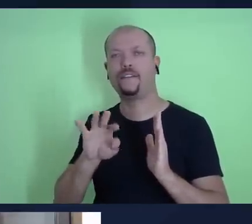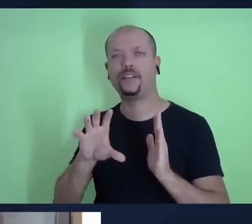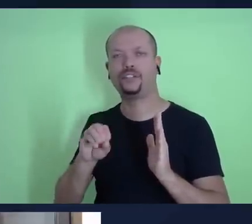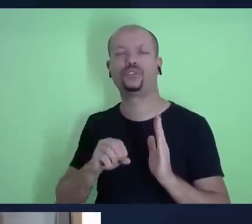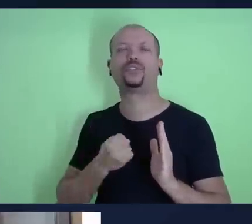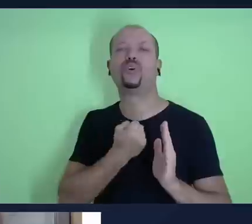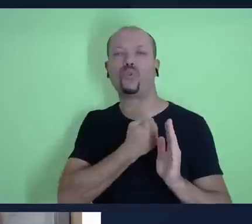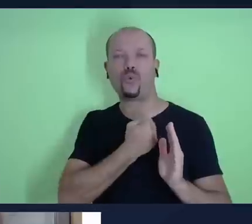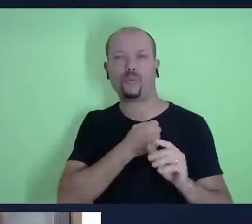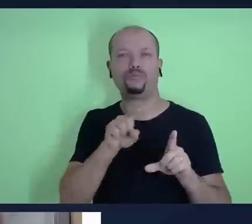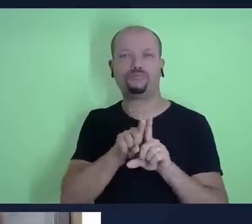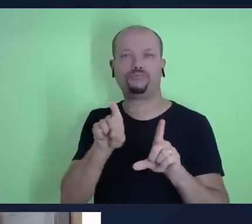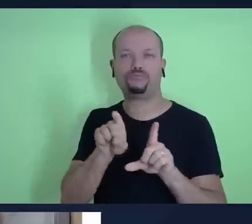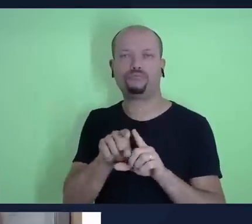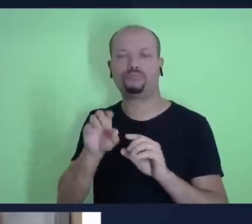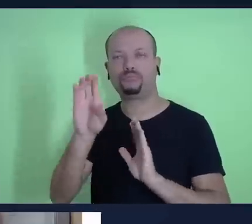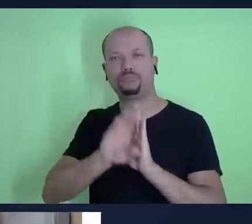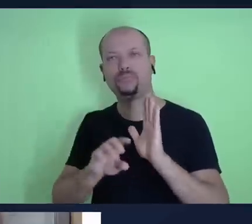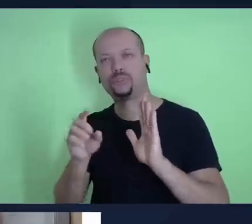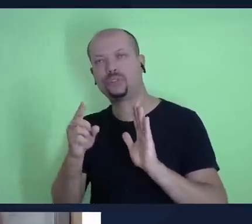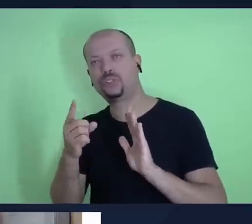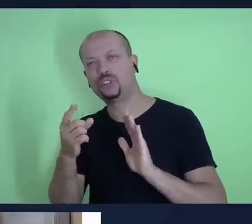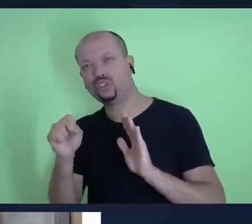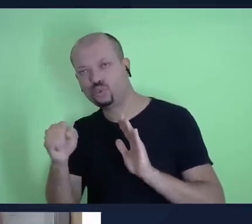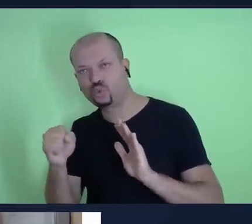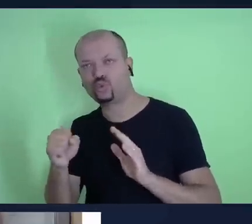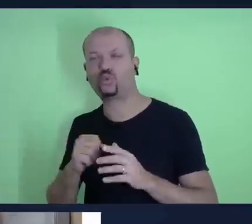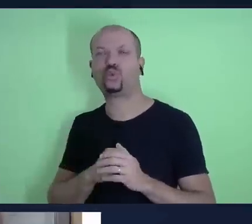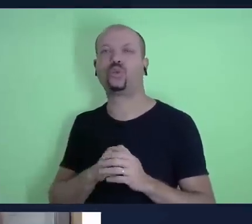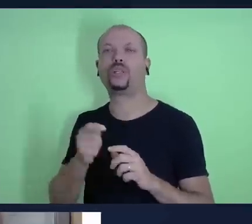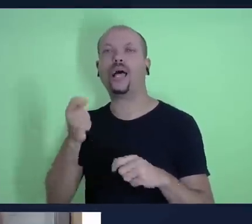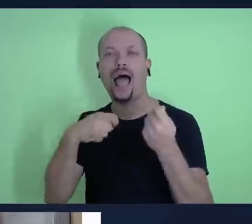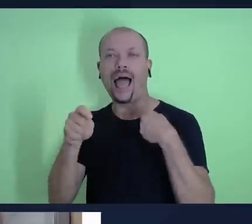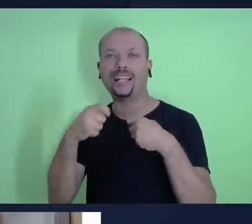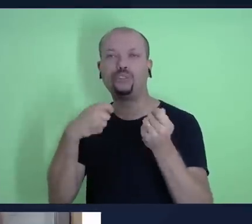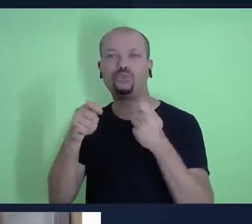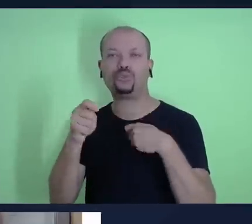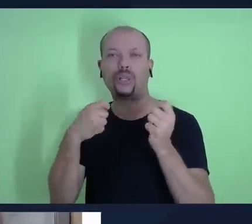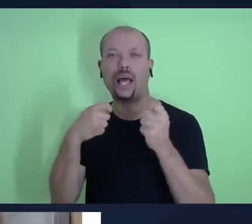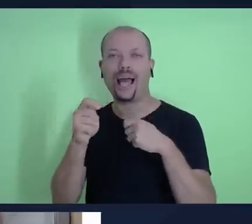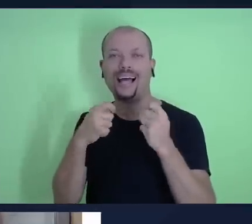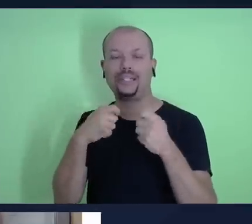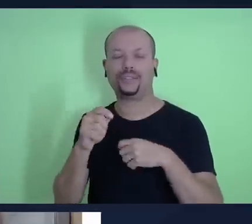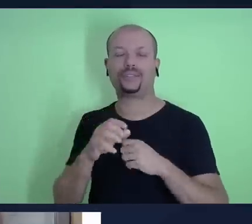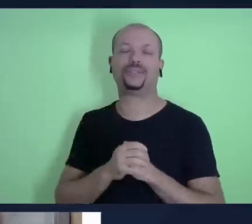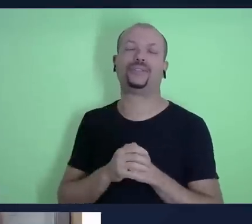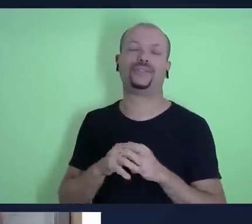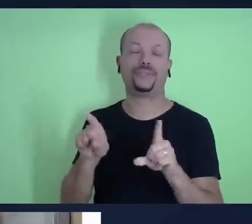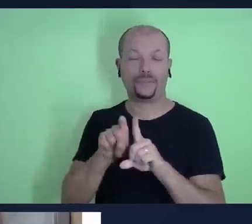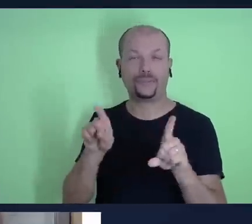18, Atos 20 e 35, como Deus